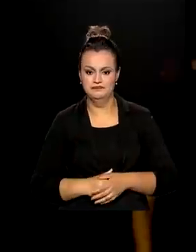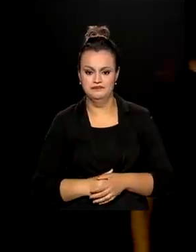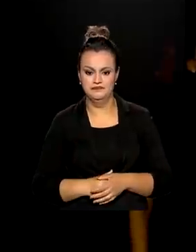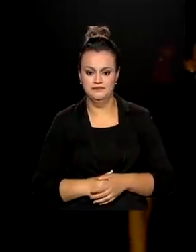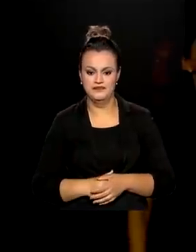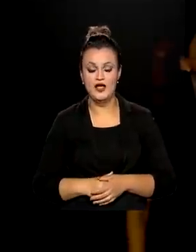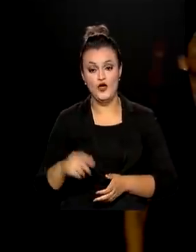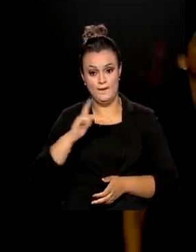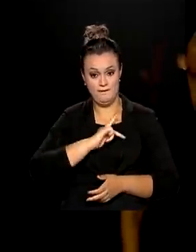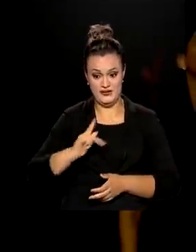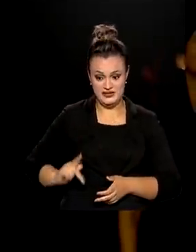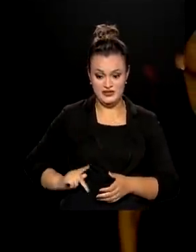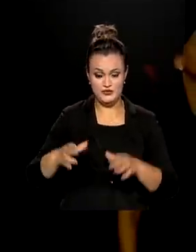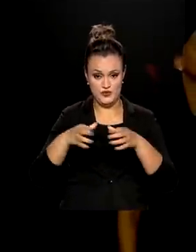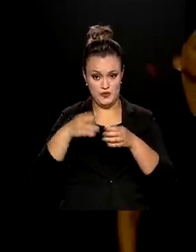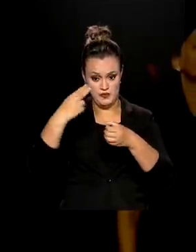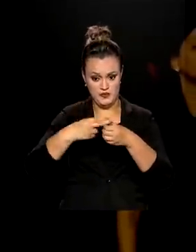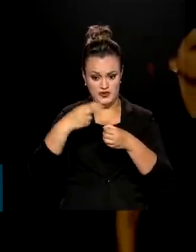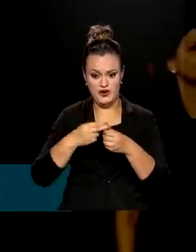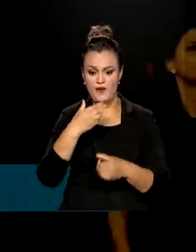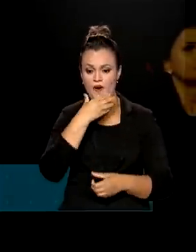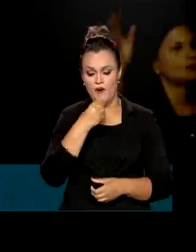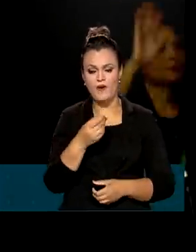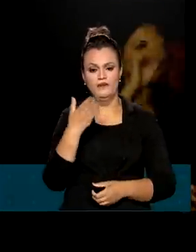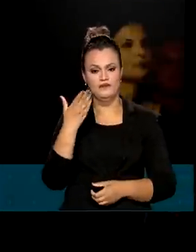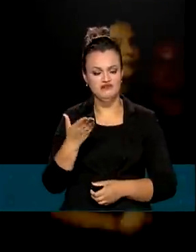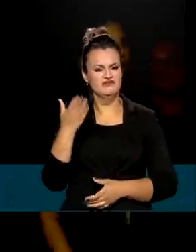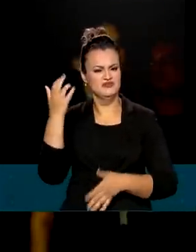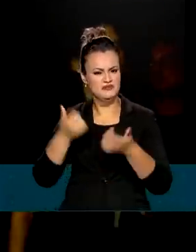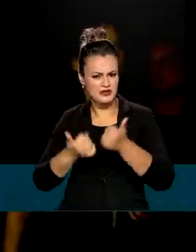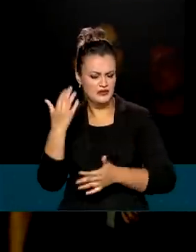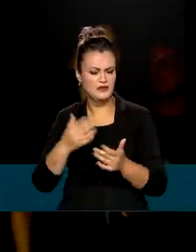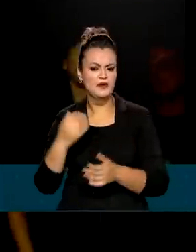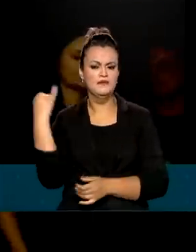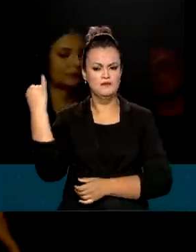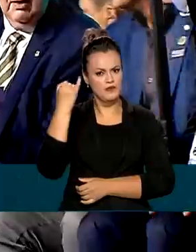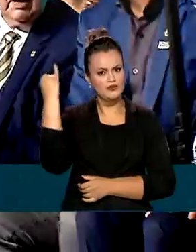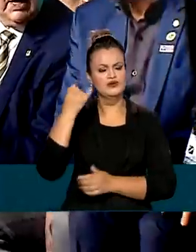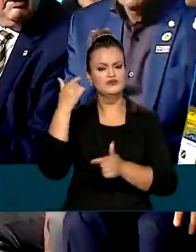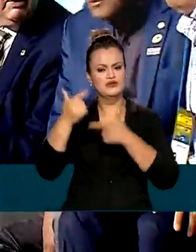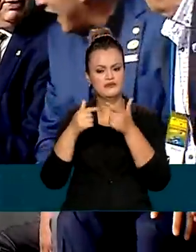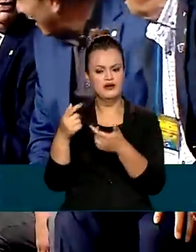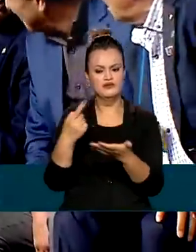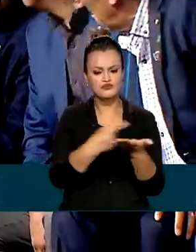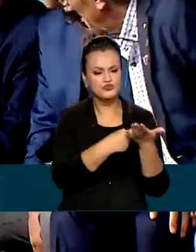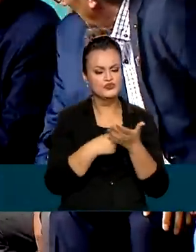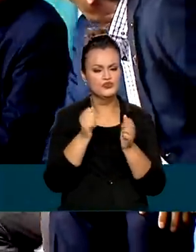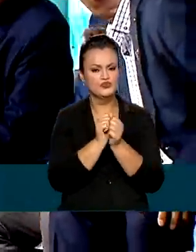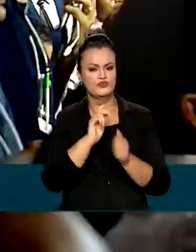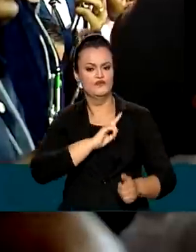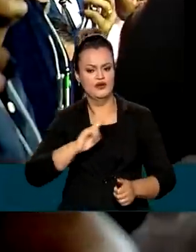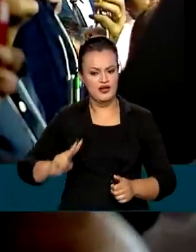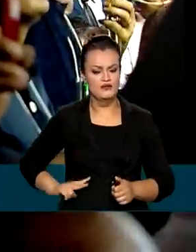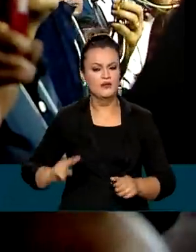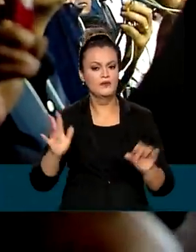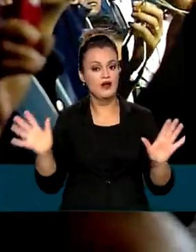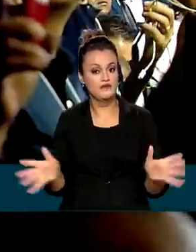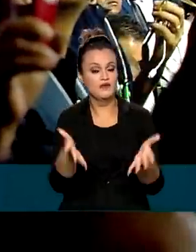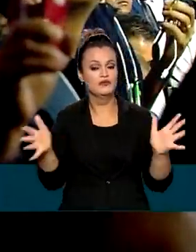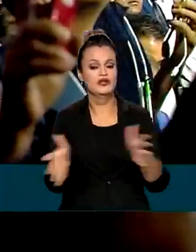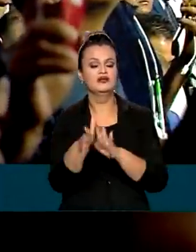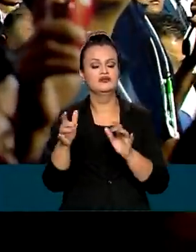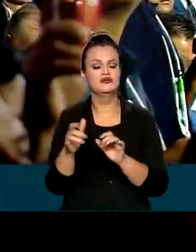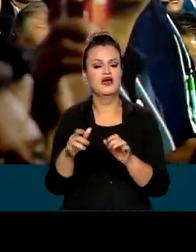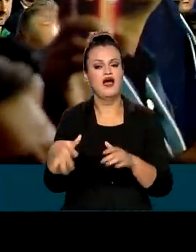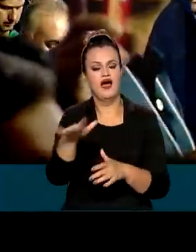O presidente da União dos Vereadores do Brasil falou sobre a importância do trabalho conjunto dos vereadores para o fortalecimento